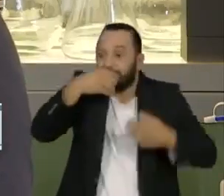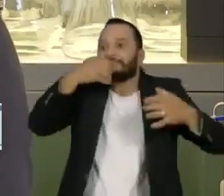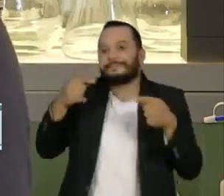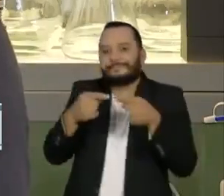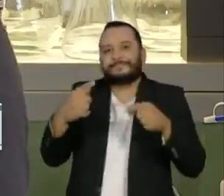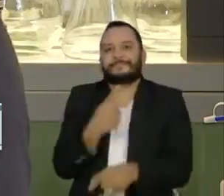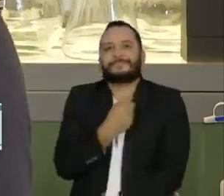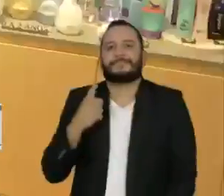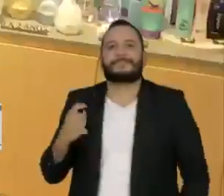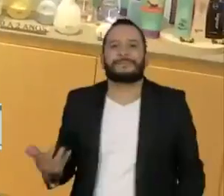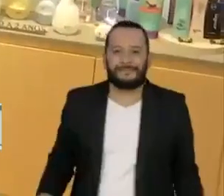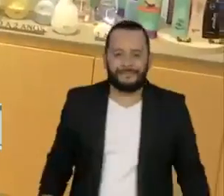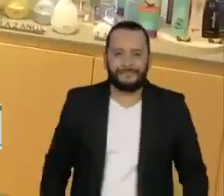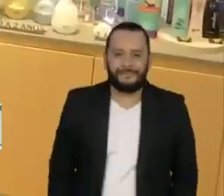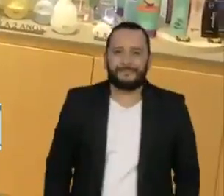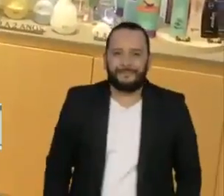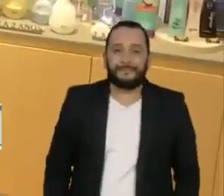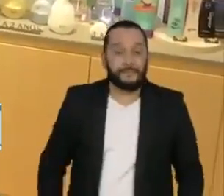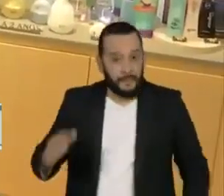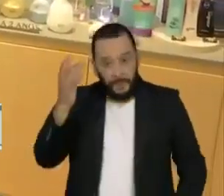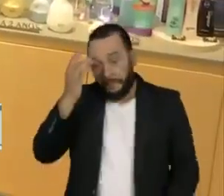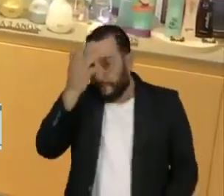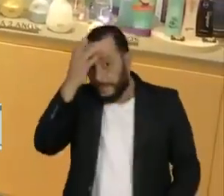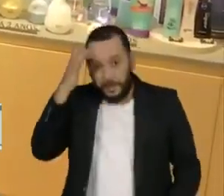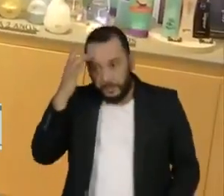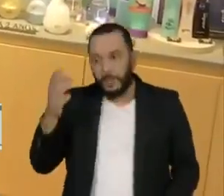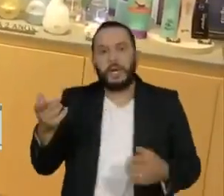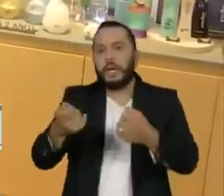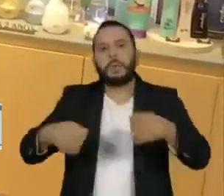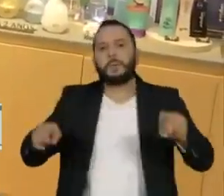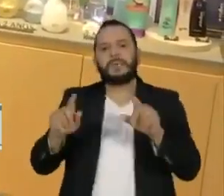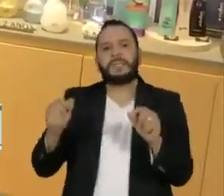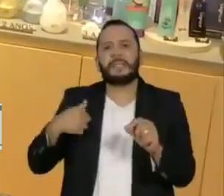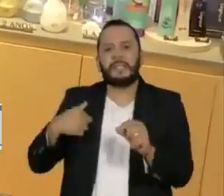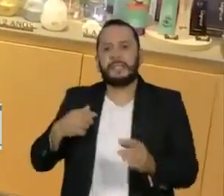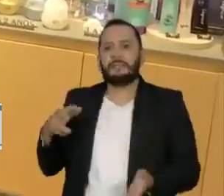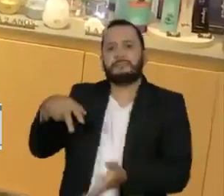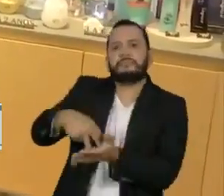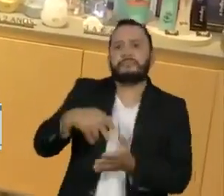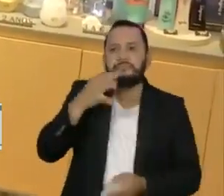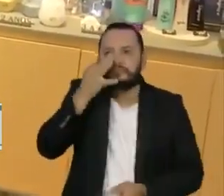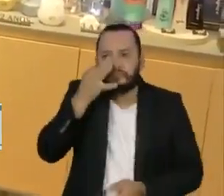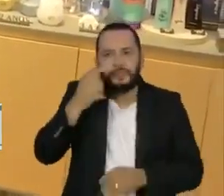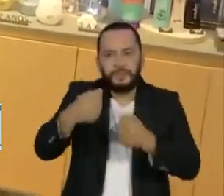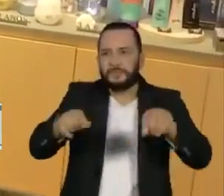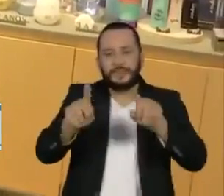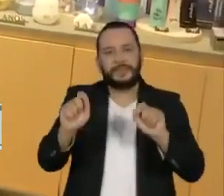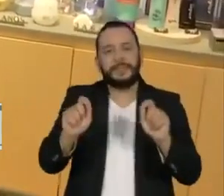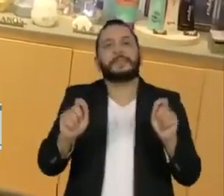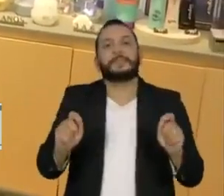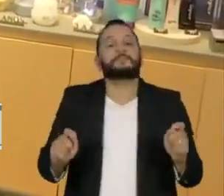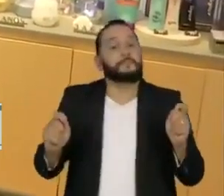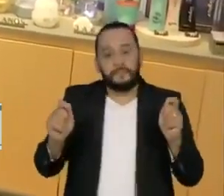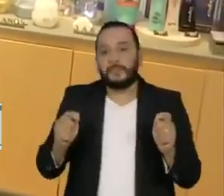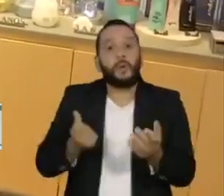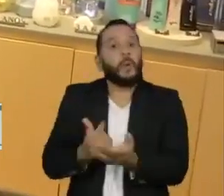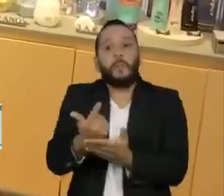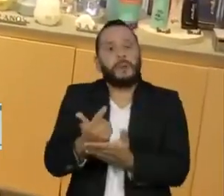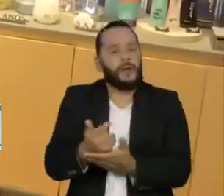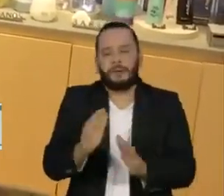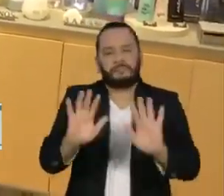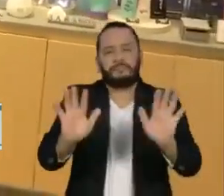acordes, em fragrâncias. O cliente já não precisa mais vir à loja para comprar. Ele vem para viver uma